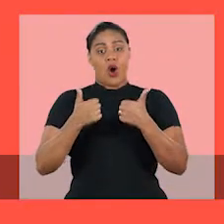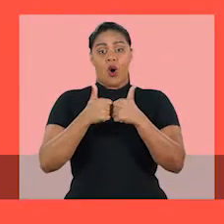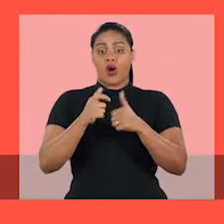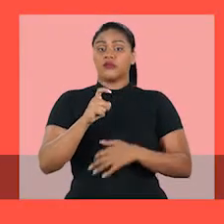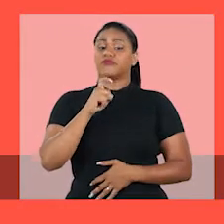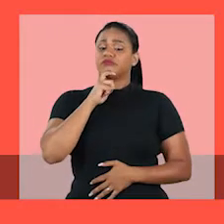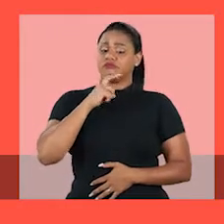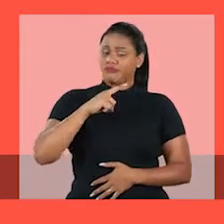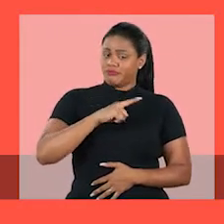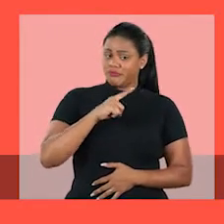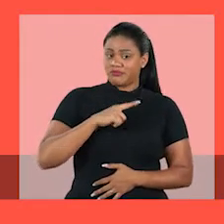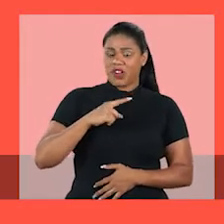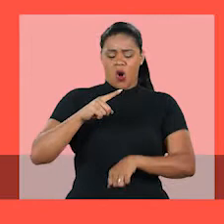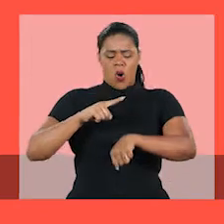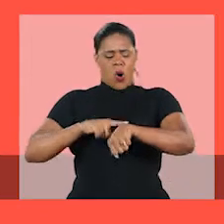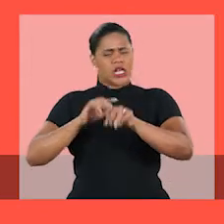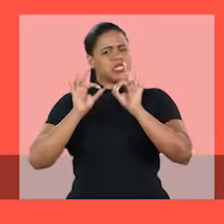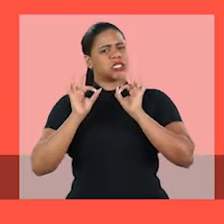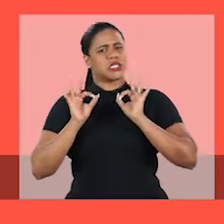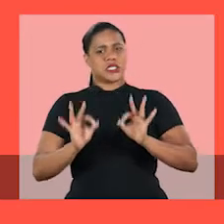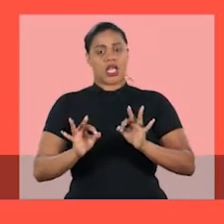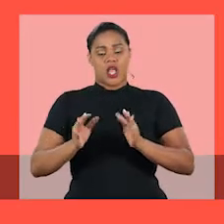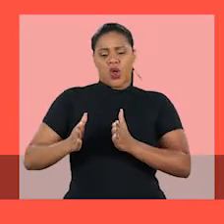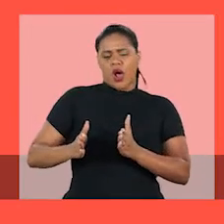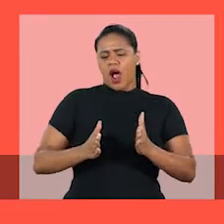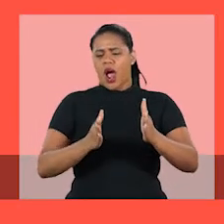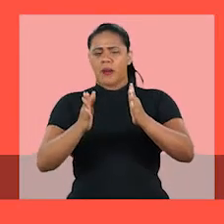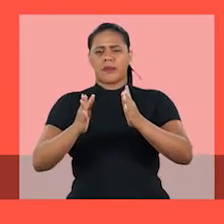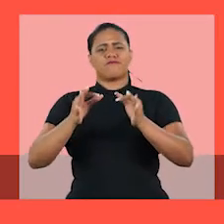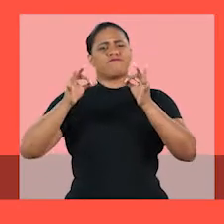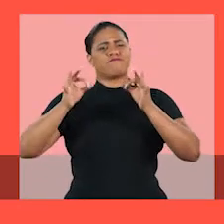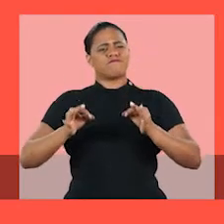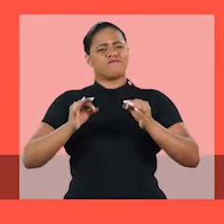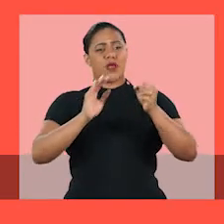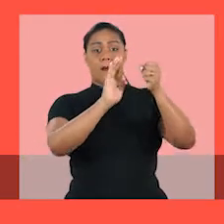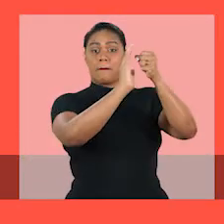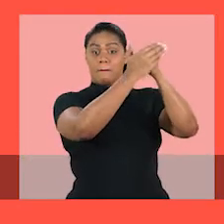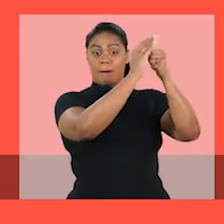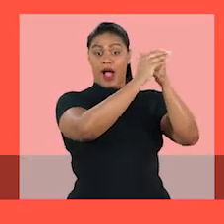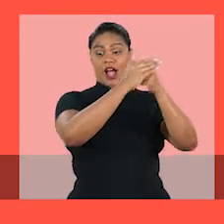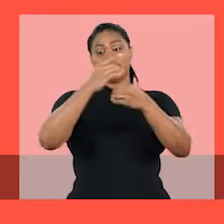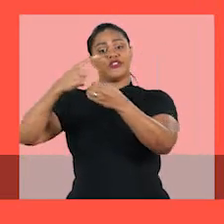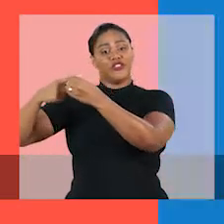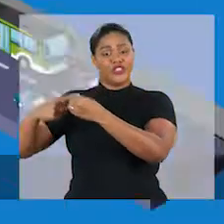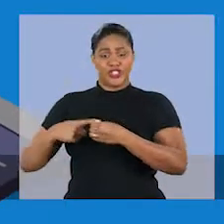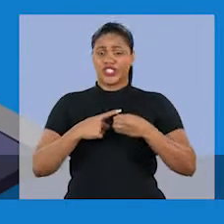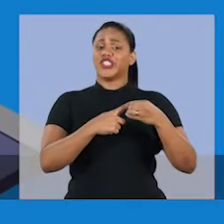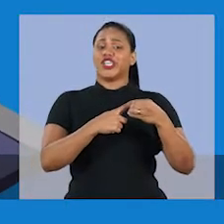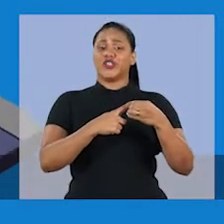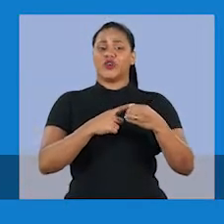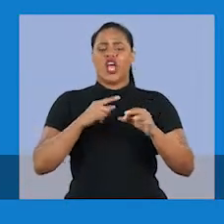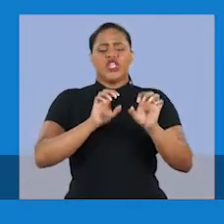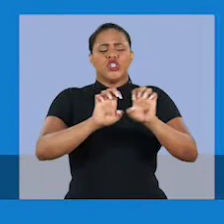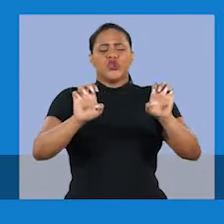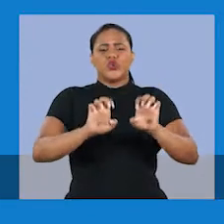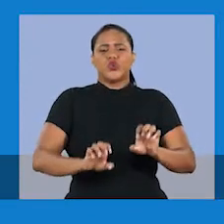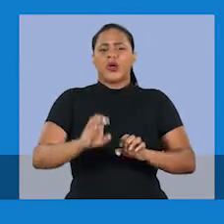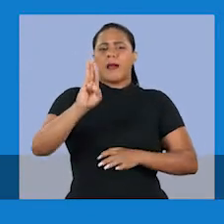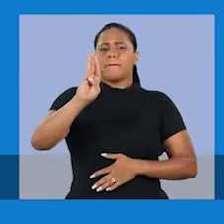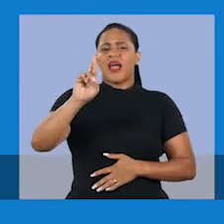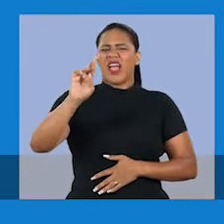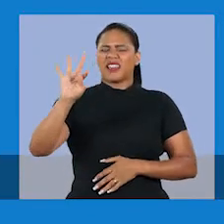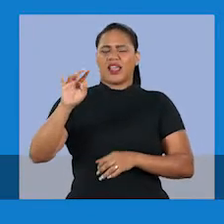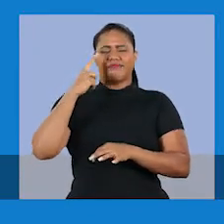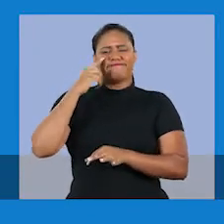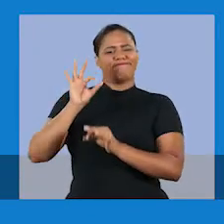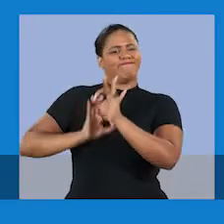ônibus com ar-condicionado e no horário certo, e linhas inteligentes ligando melhor bairros e distritos. A estrutura do BRT